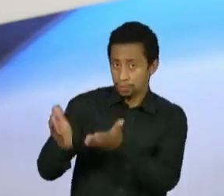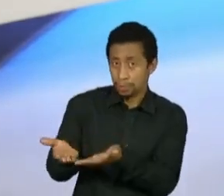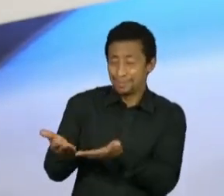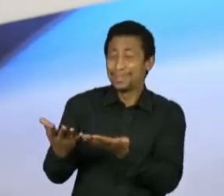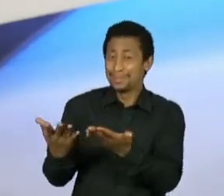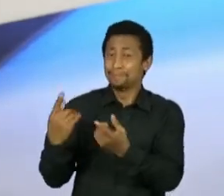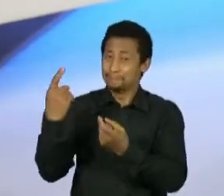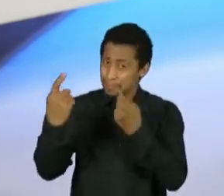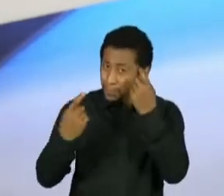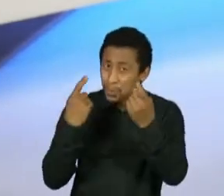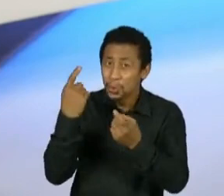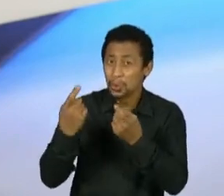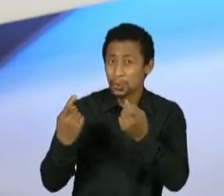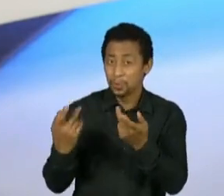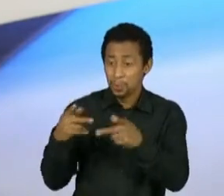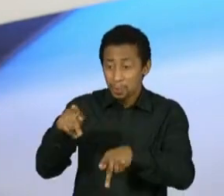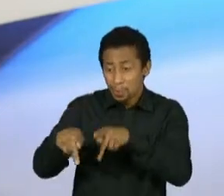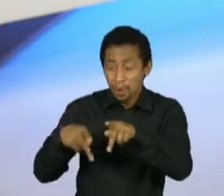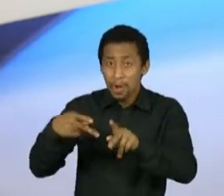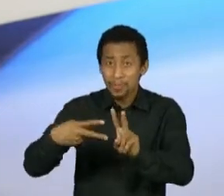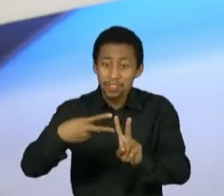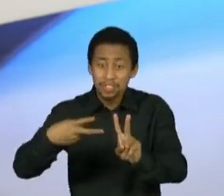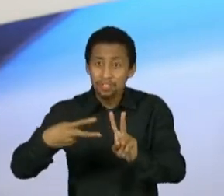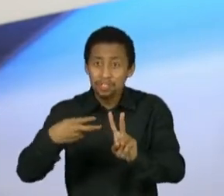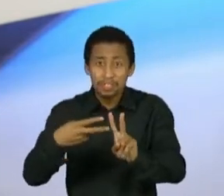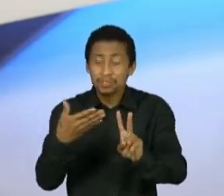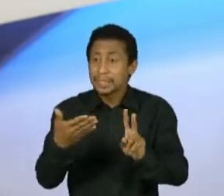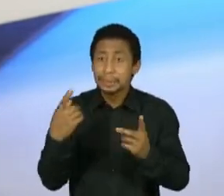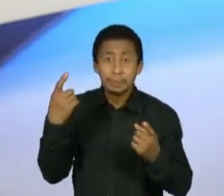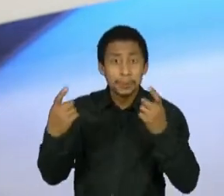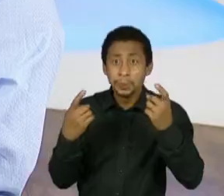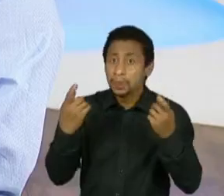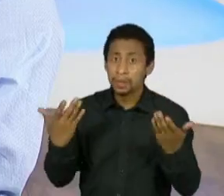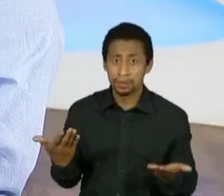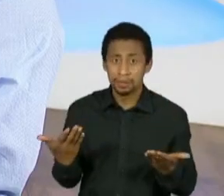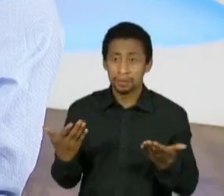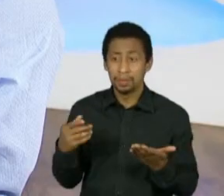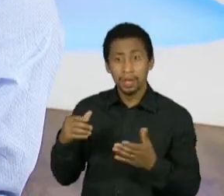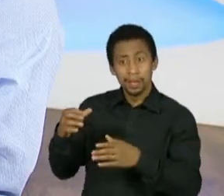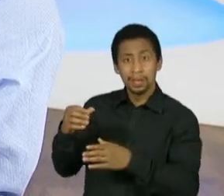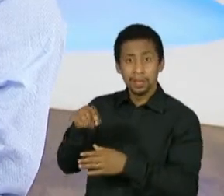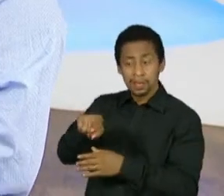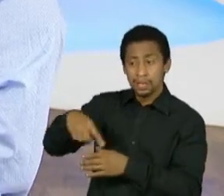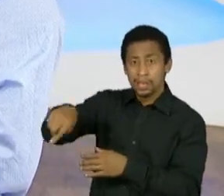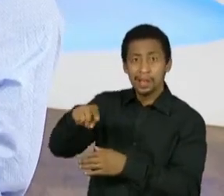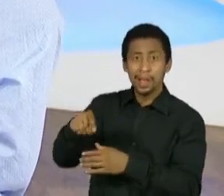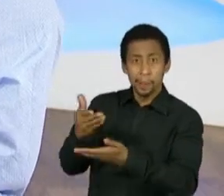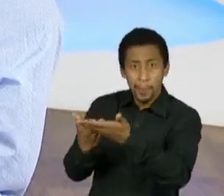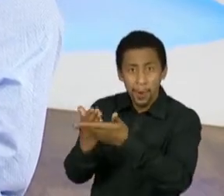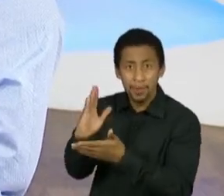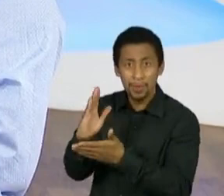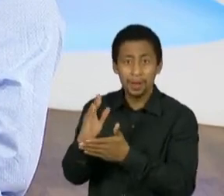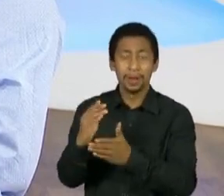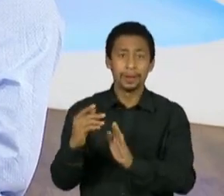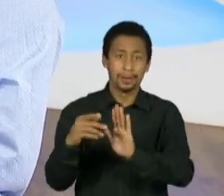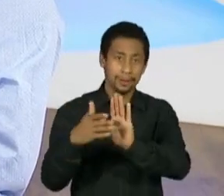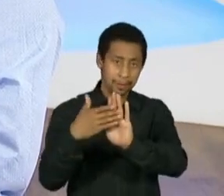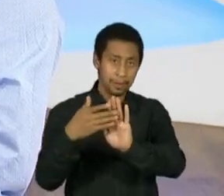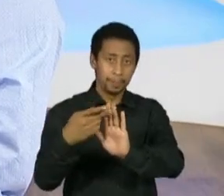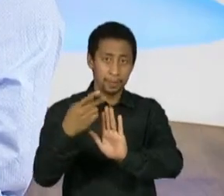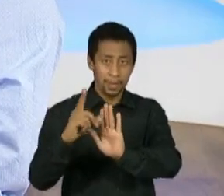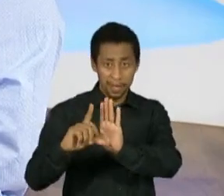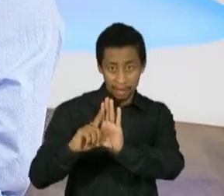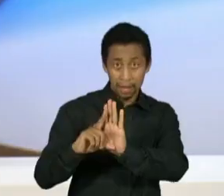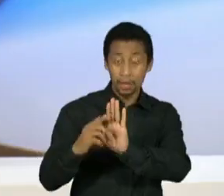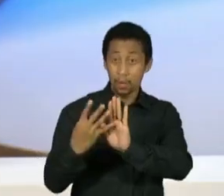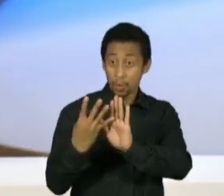preocupante para os povos indígenas tudo isso. Mas, ao mesmo tempo, uma coisa que eu sempre falo para as pessoas quando perguntam sobre a PL é que ela sempre